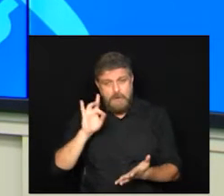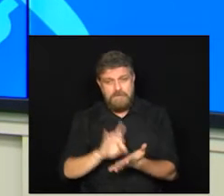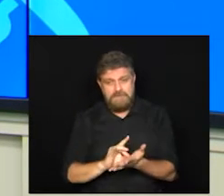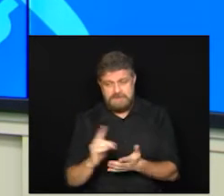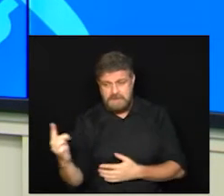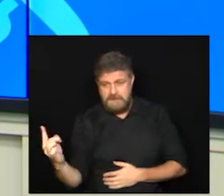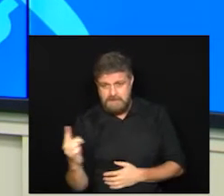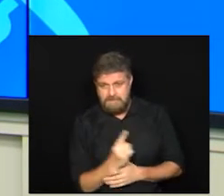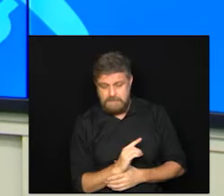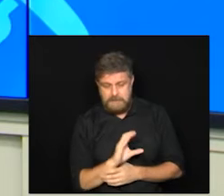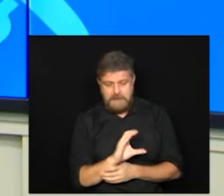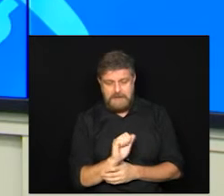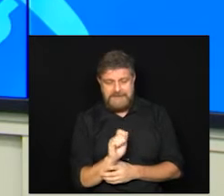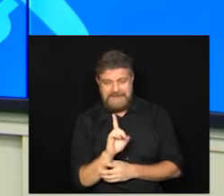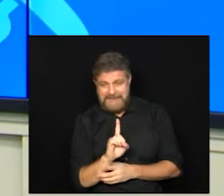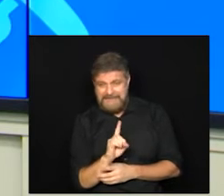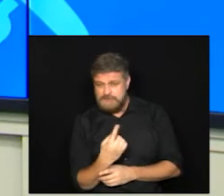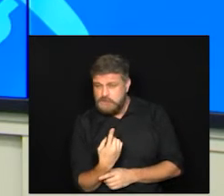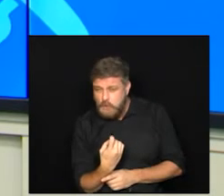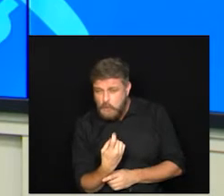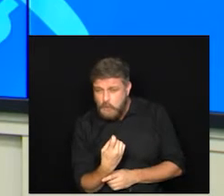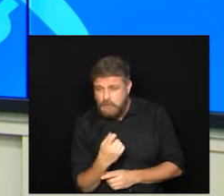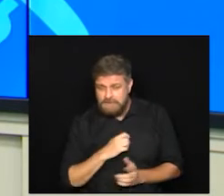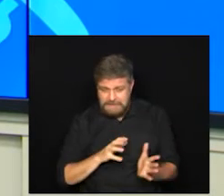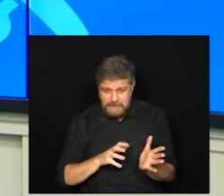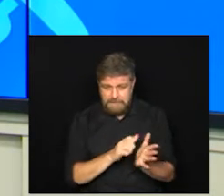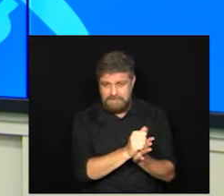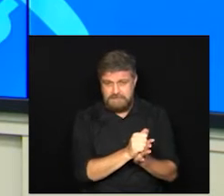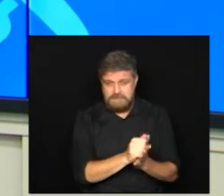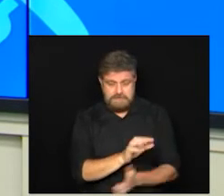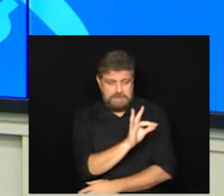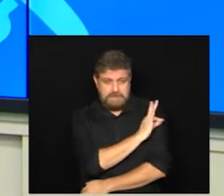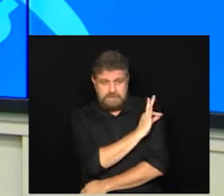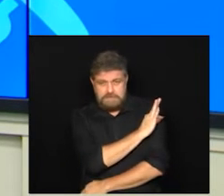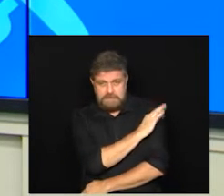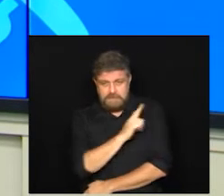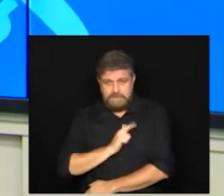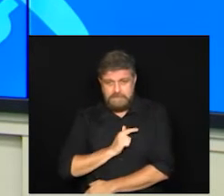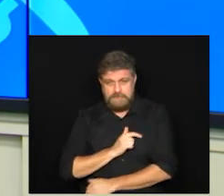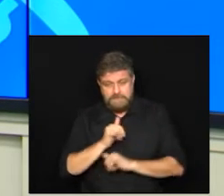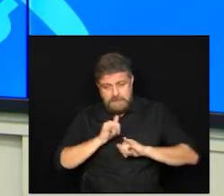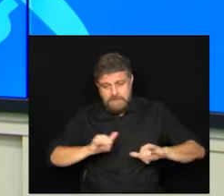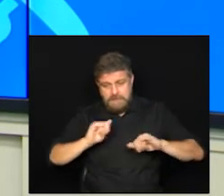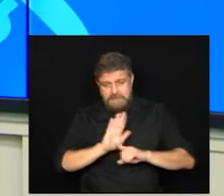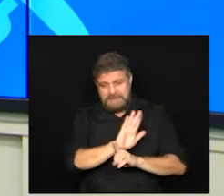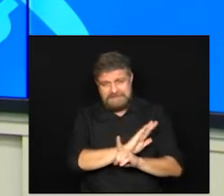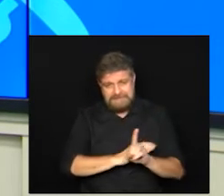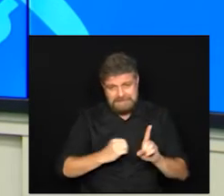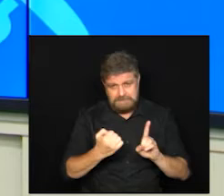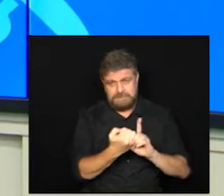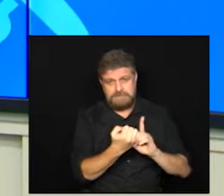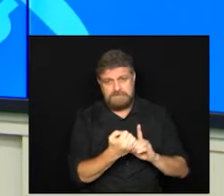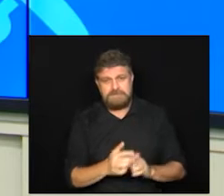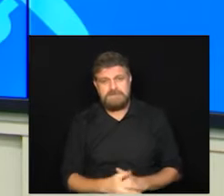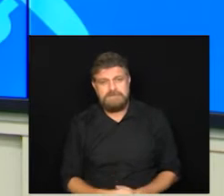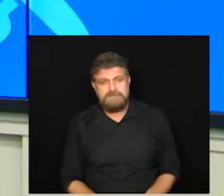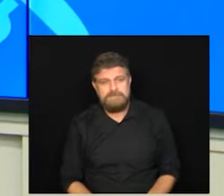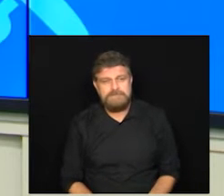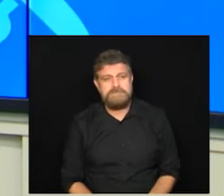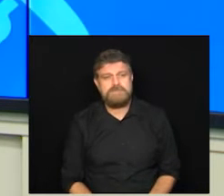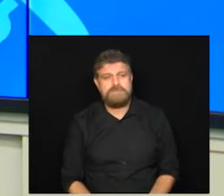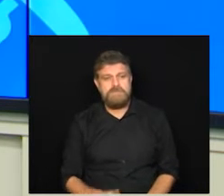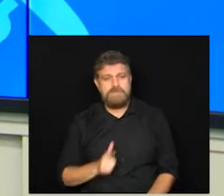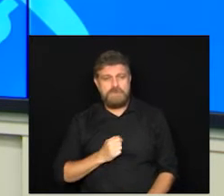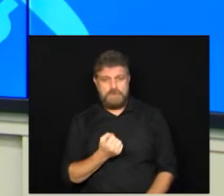o CADÚNICO que é o cadastro único da Prefeitura para esses programas assistenciais o número